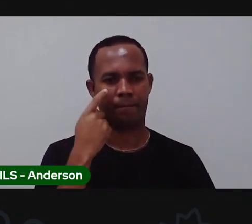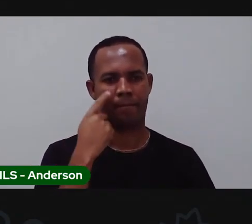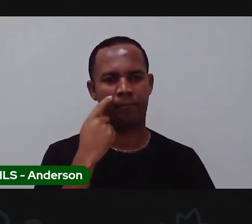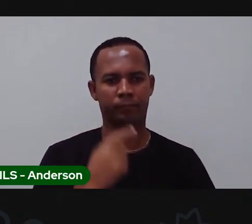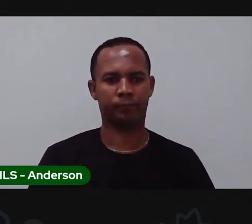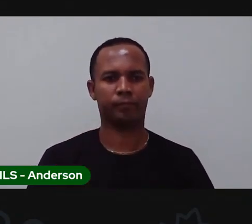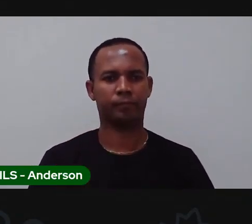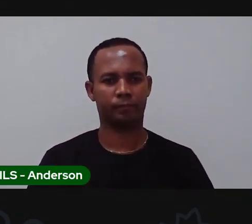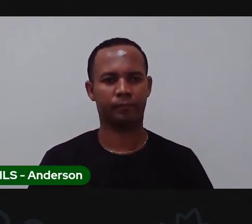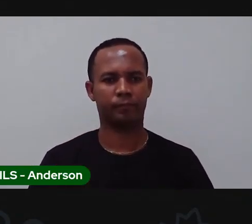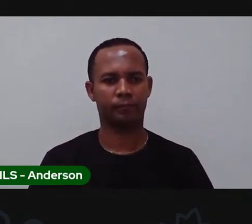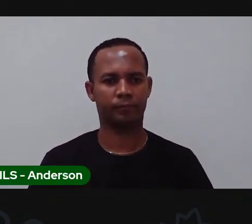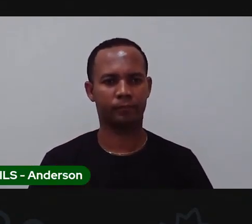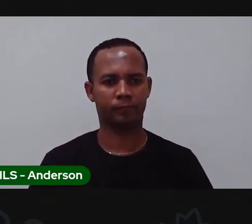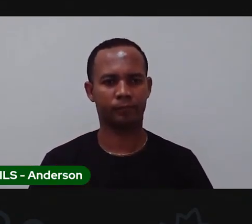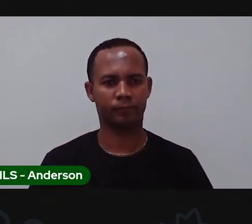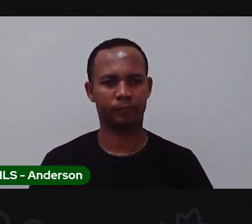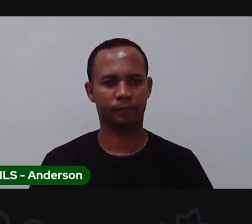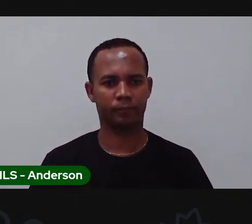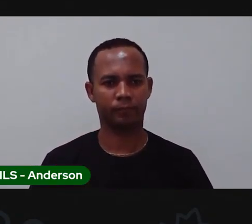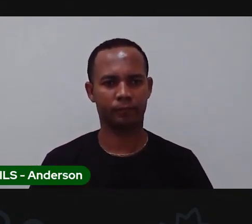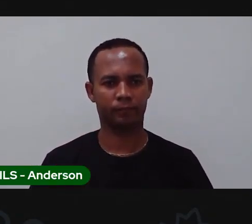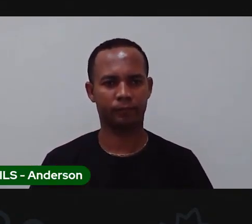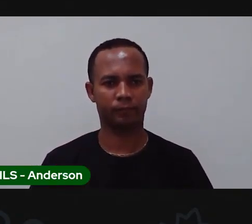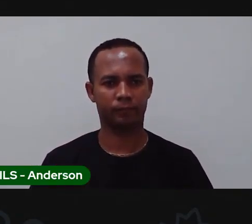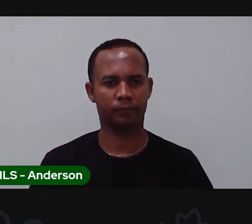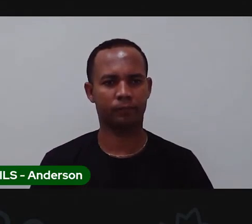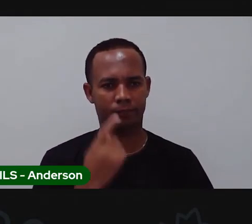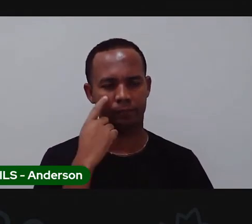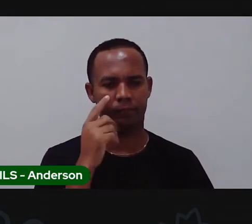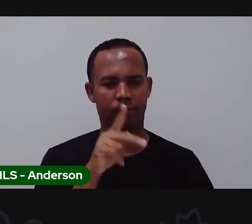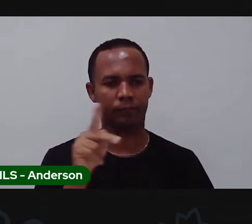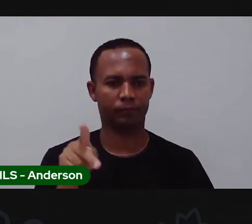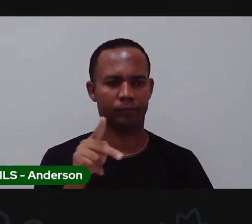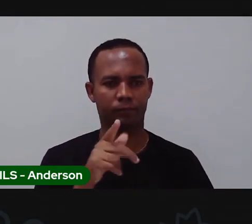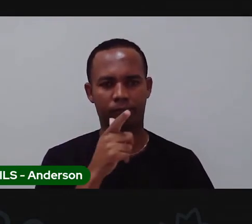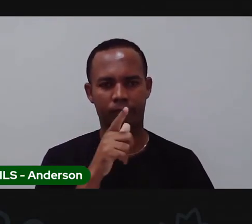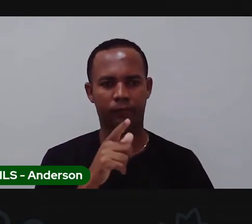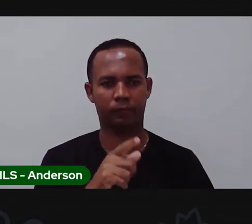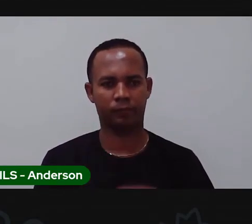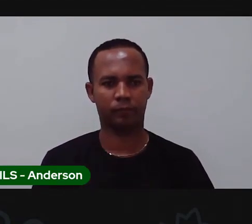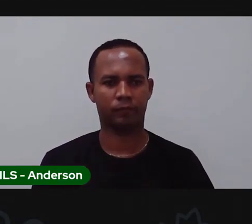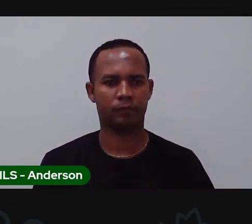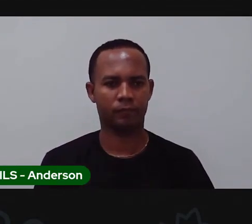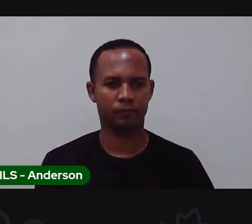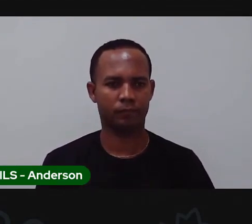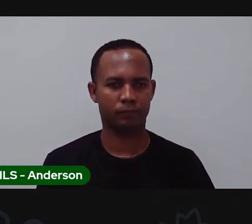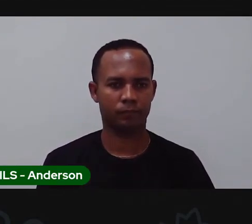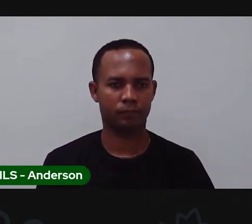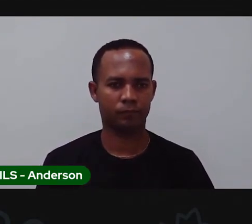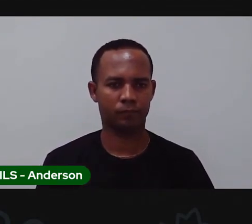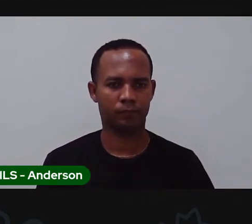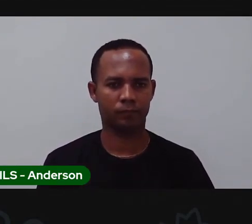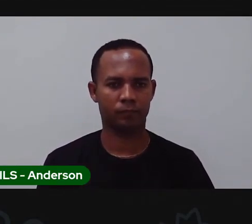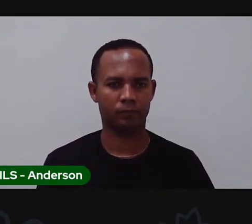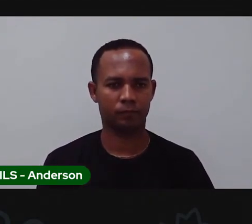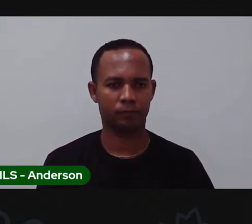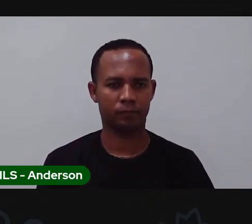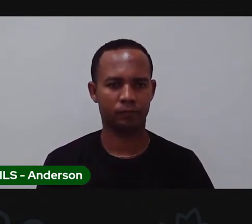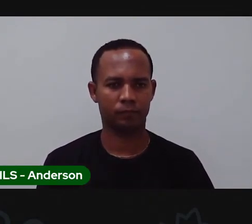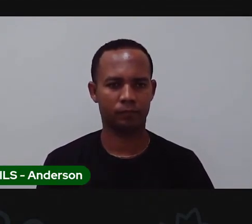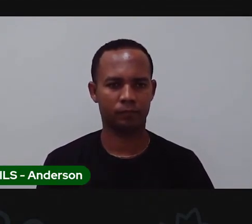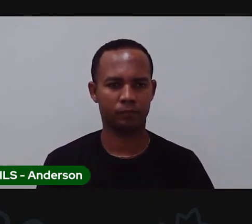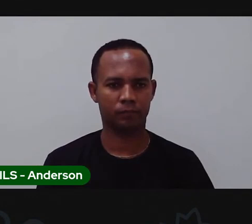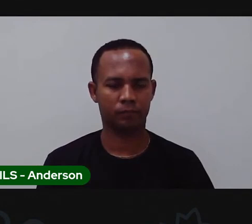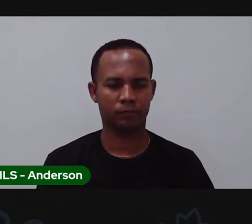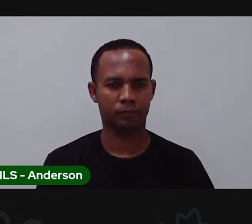né e depois que ela colocar o filtro ela vai jogar essa água né ela vai até devolver aqui para vocês verem um pouco a diferença